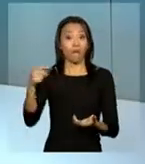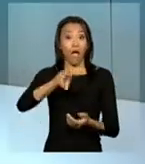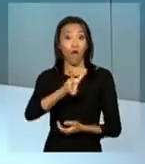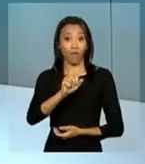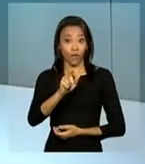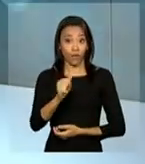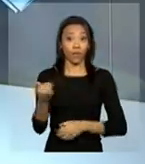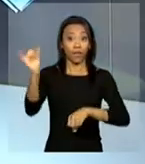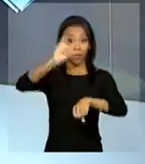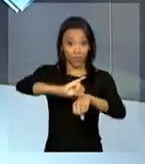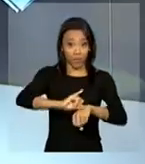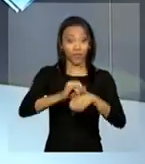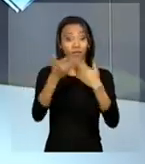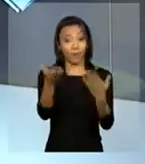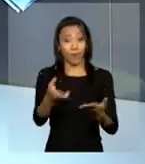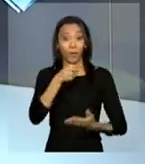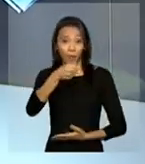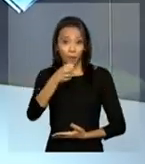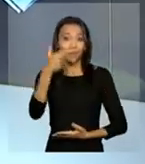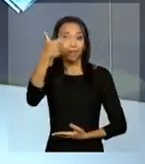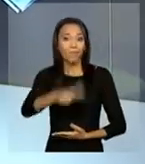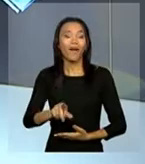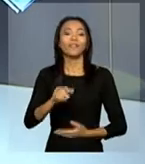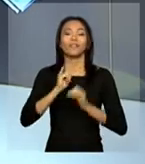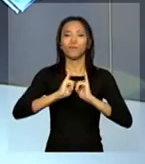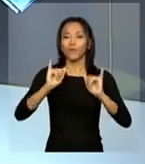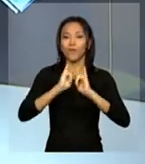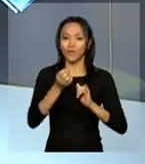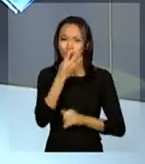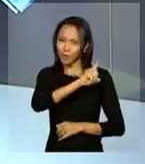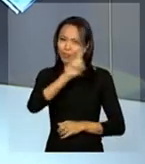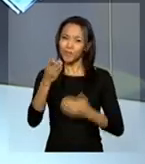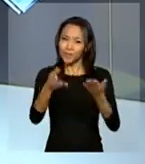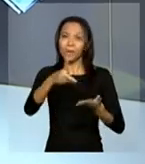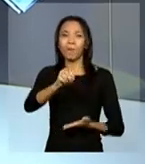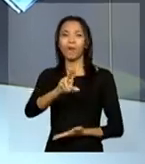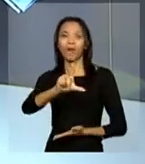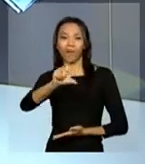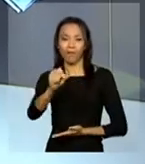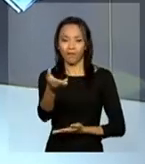à capital do Pará. O repórter Paulo La Salve tem as informações. Bom dia, Paulo.